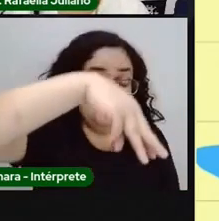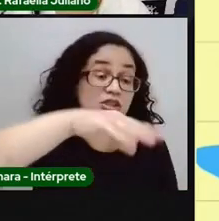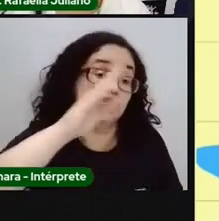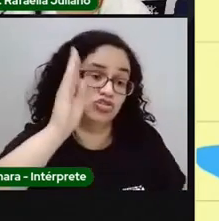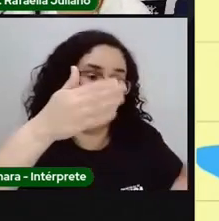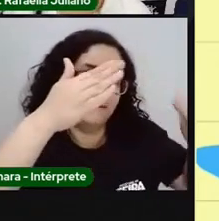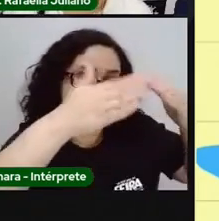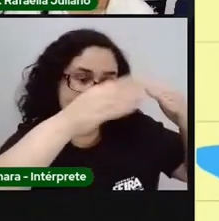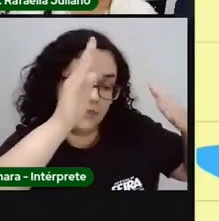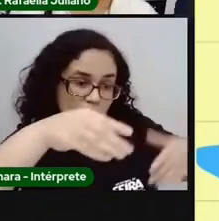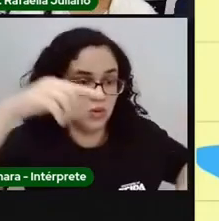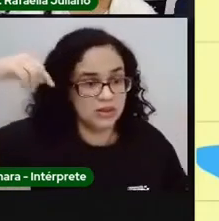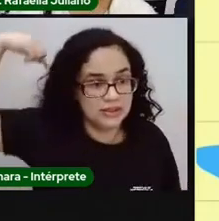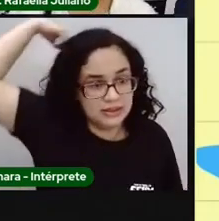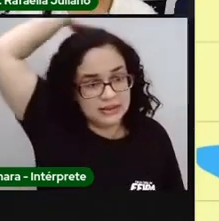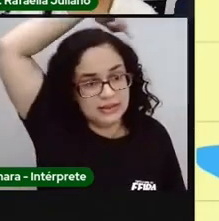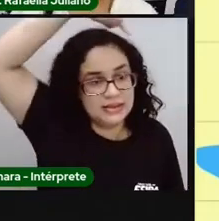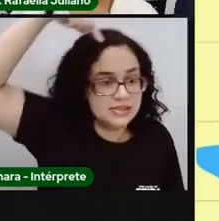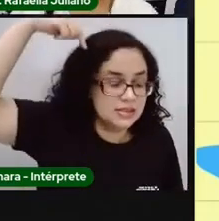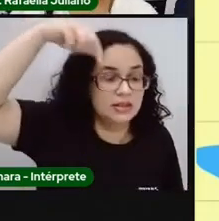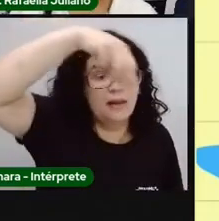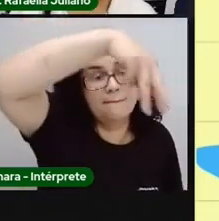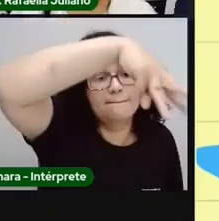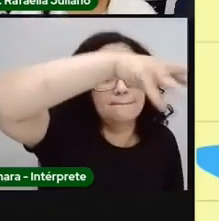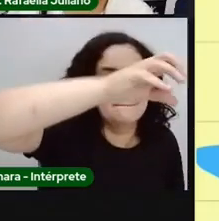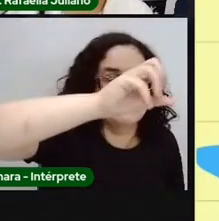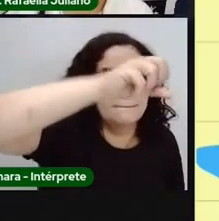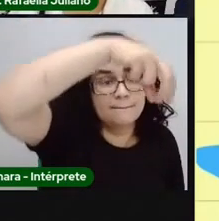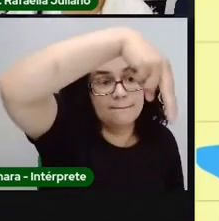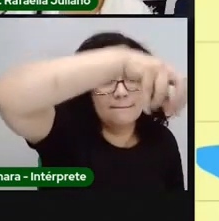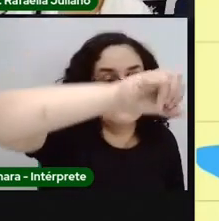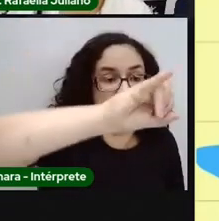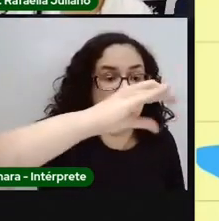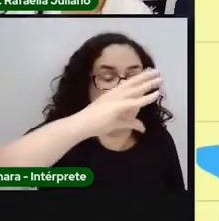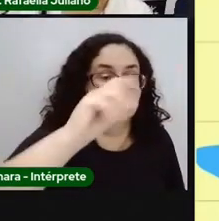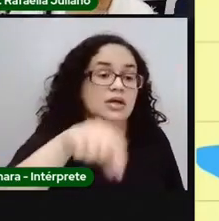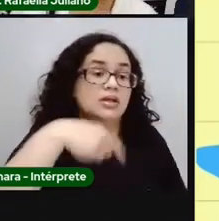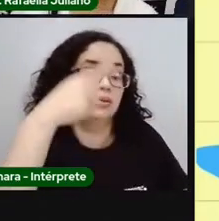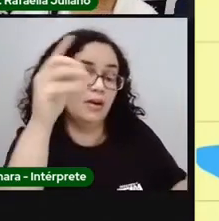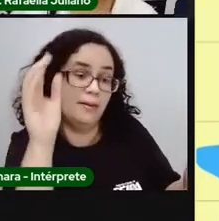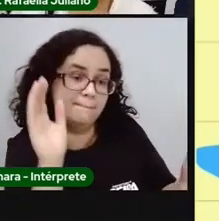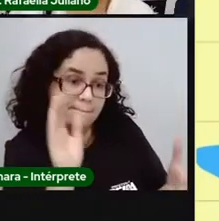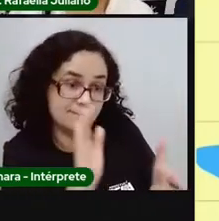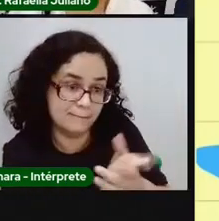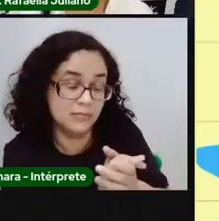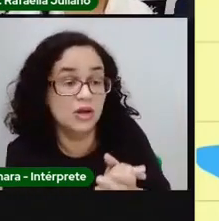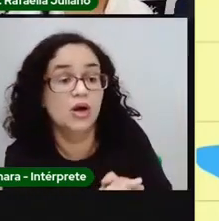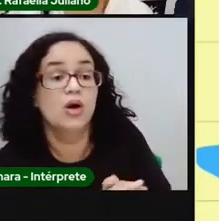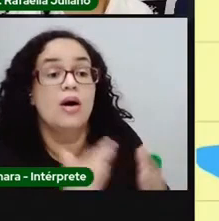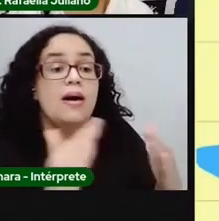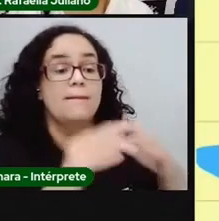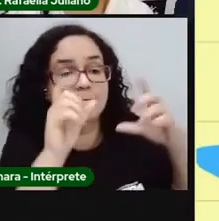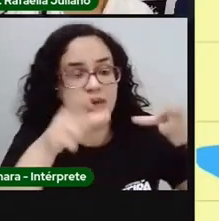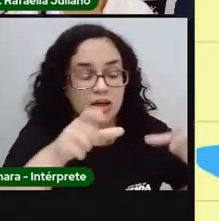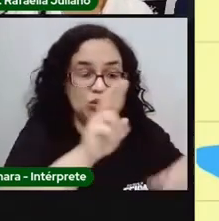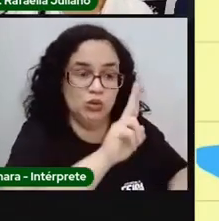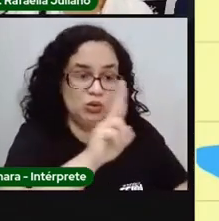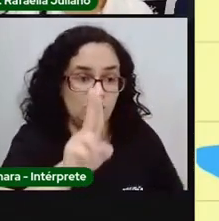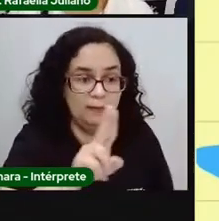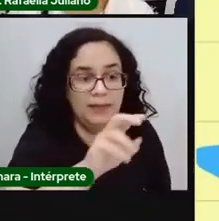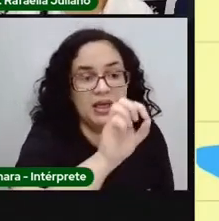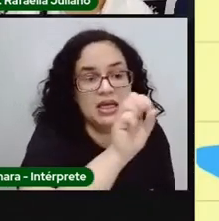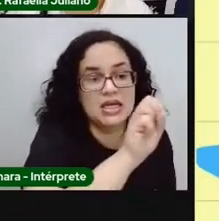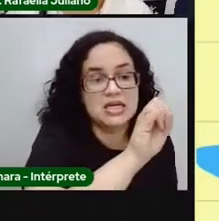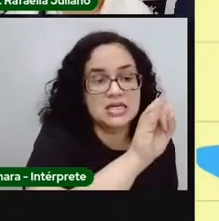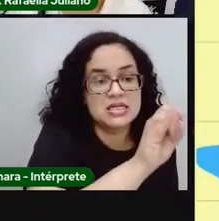Mônica. E depois, quando o Pro Rafa ficou adulto e se casou, eu fui pra um bairro chamado Sítio Novo. E